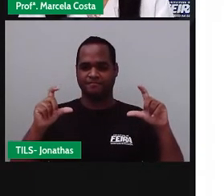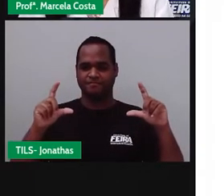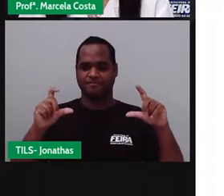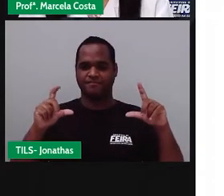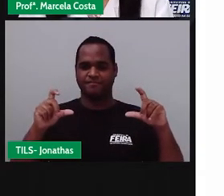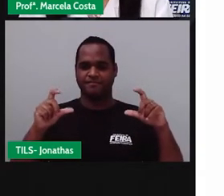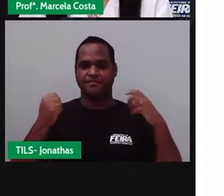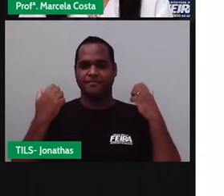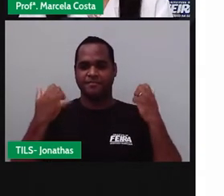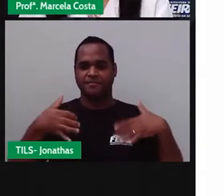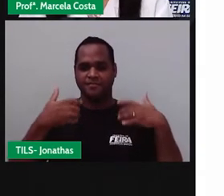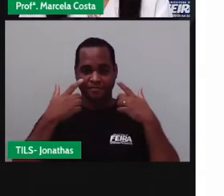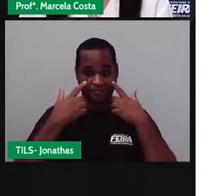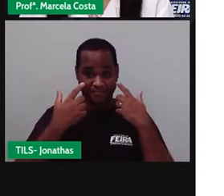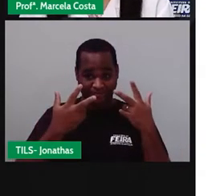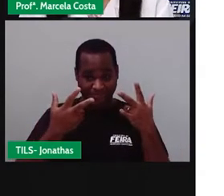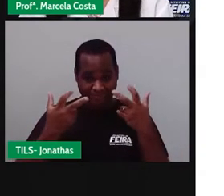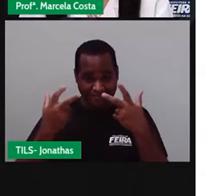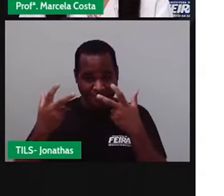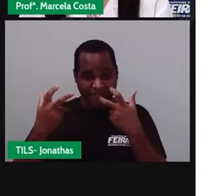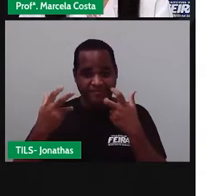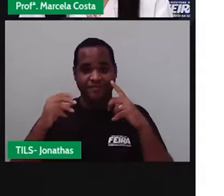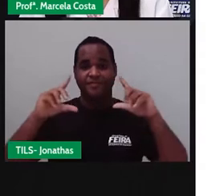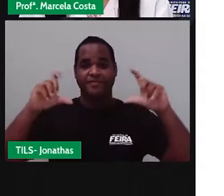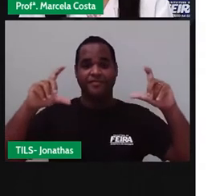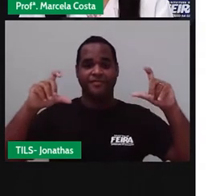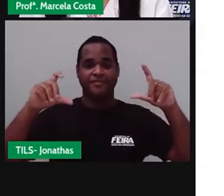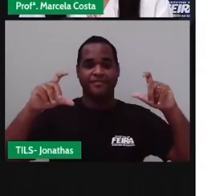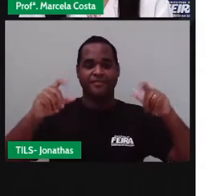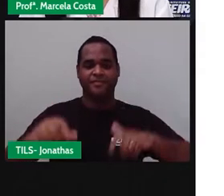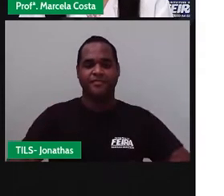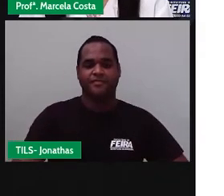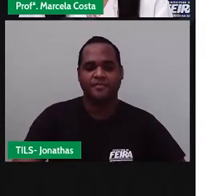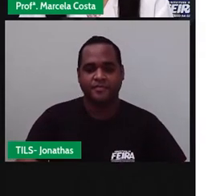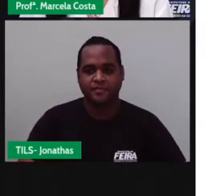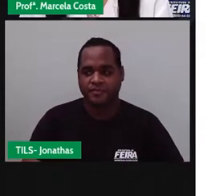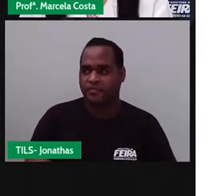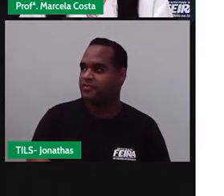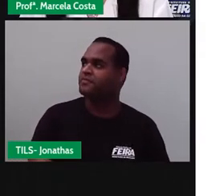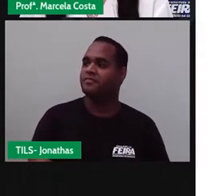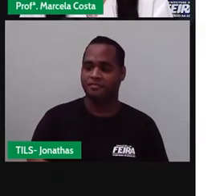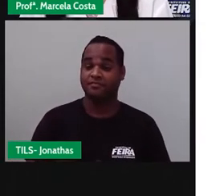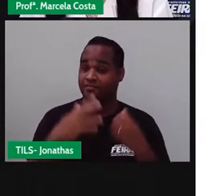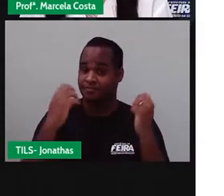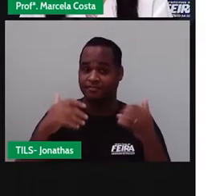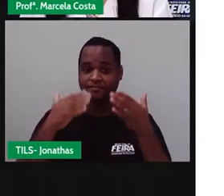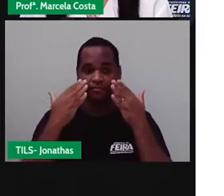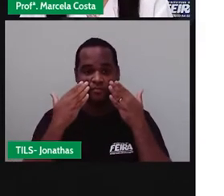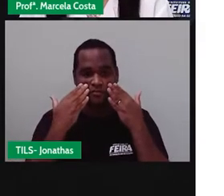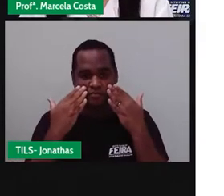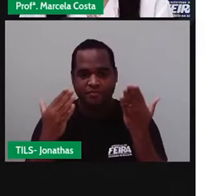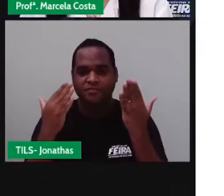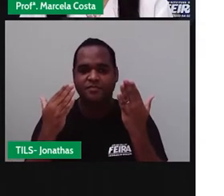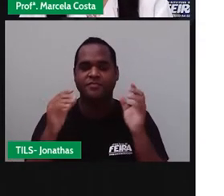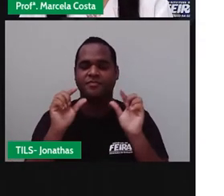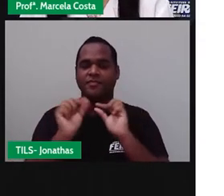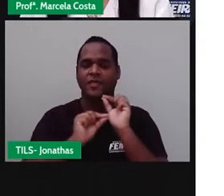Vai observando tudo que está sendo representado nessa imagem.